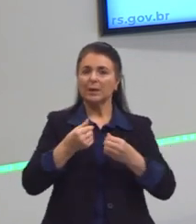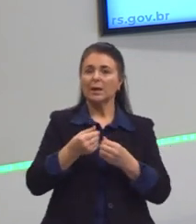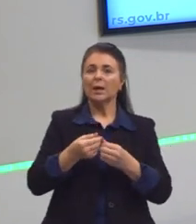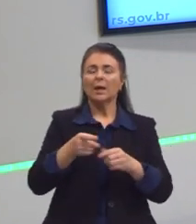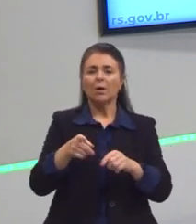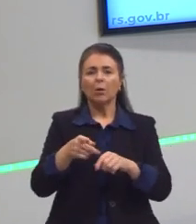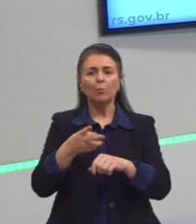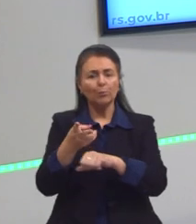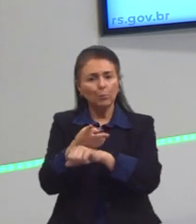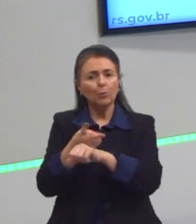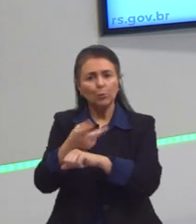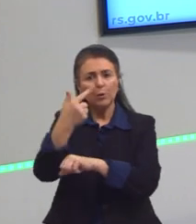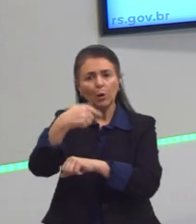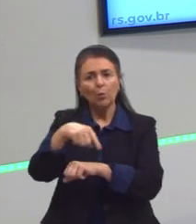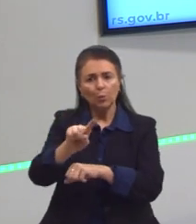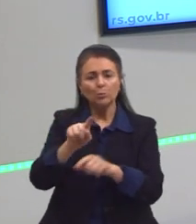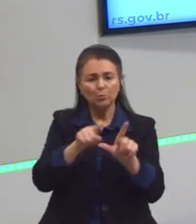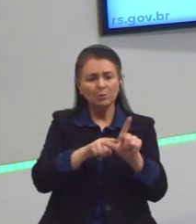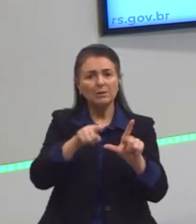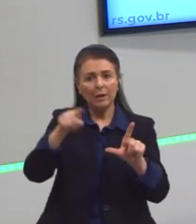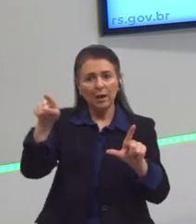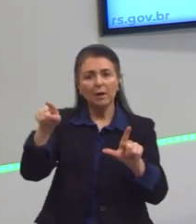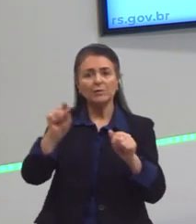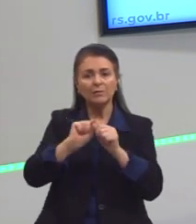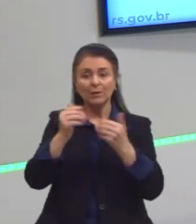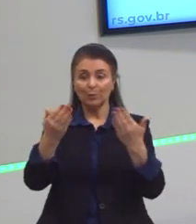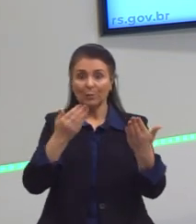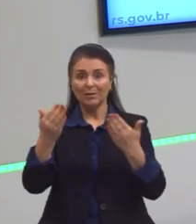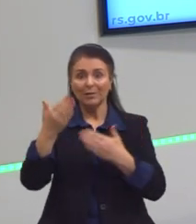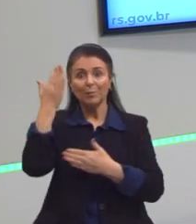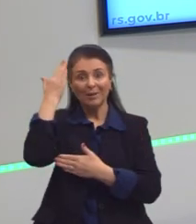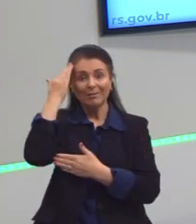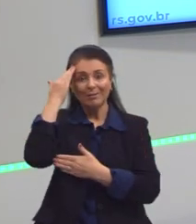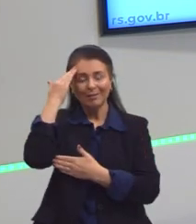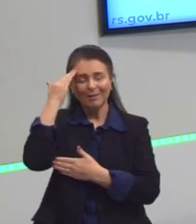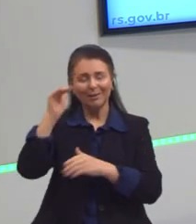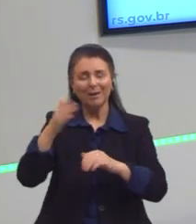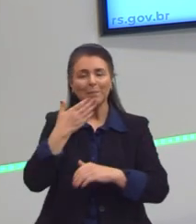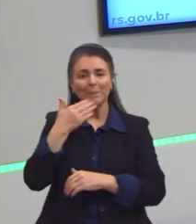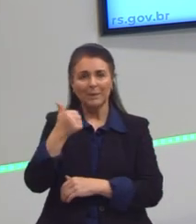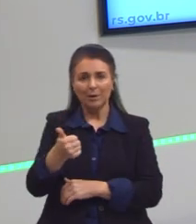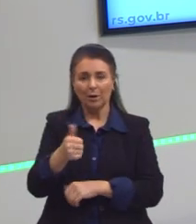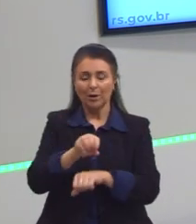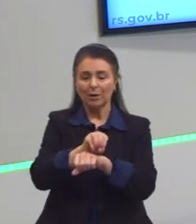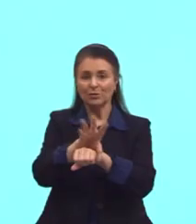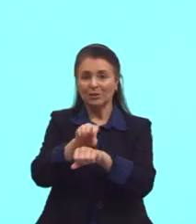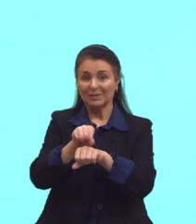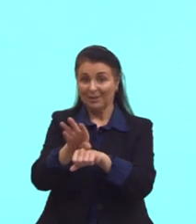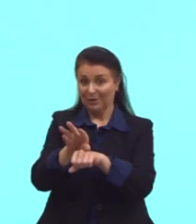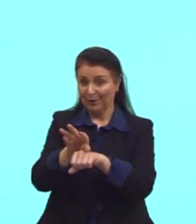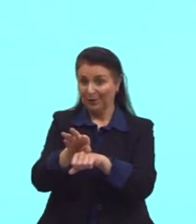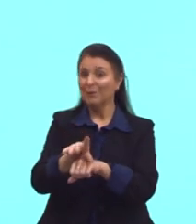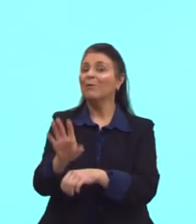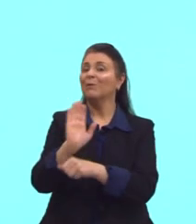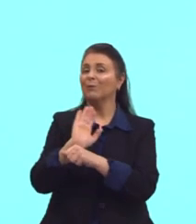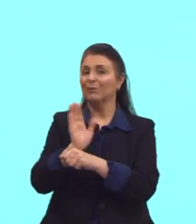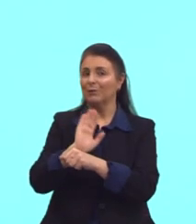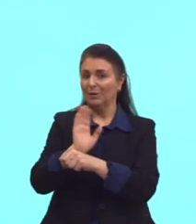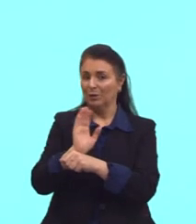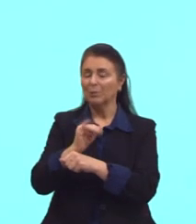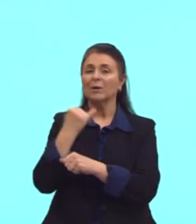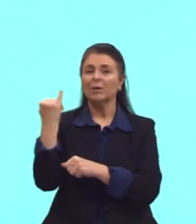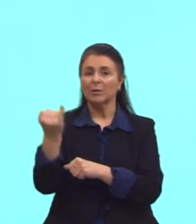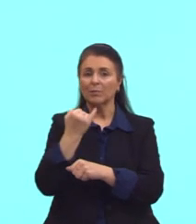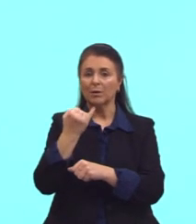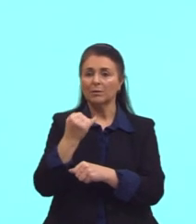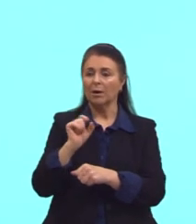outros mapas, outros gráficos também, para entender melhor. Essa indicação de filme, acho que vale a pena você assistir.